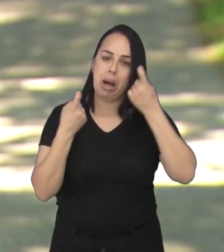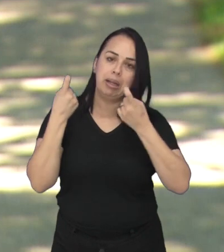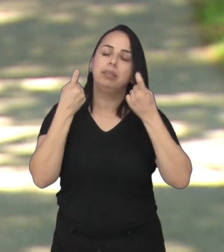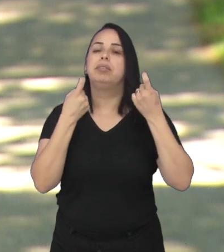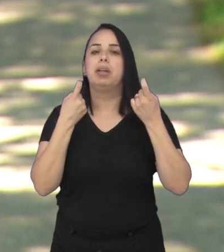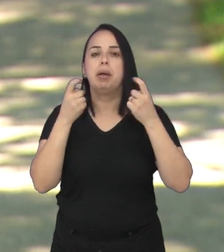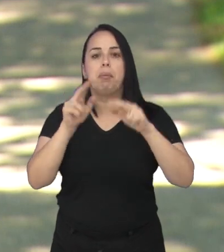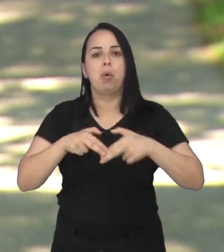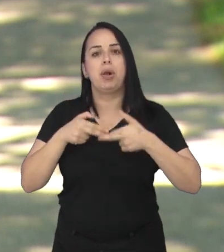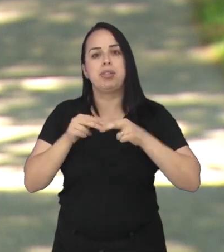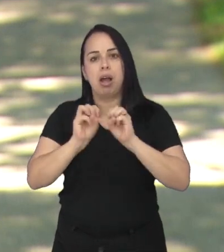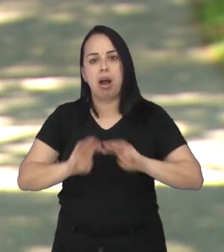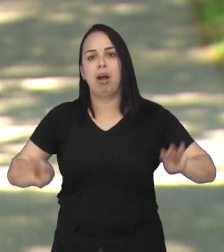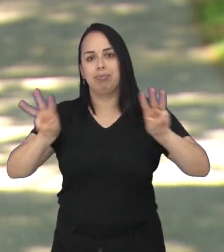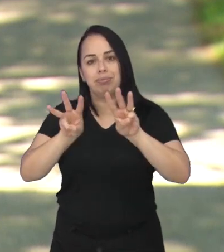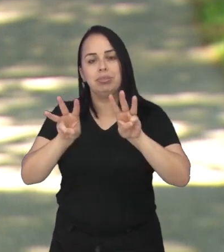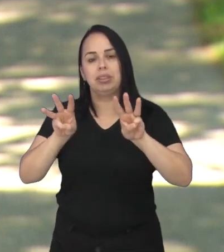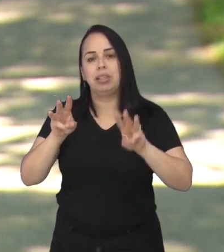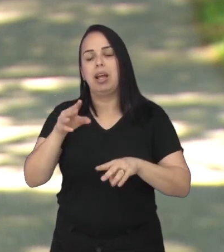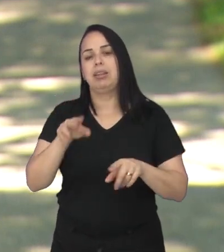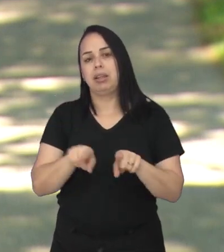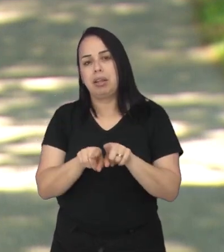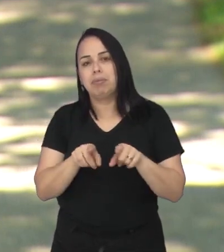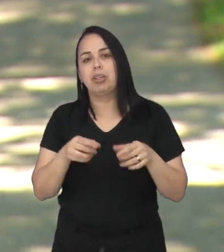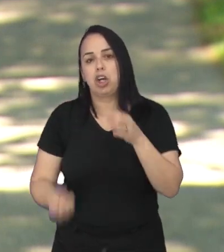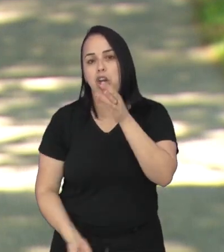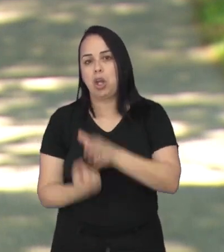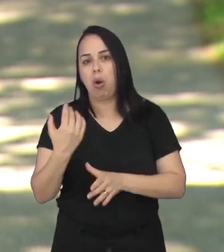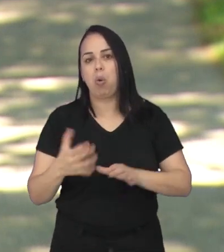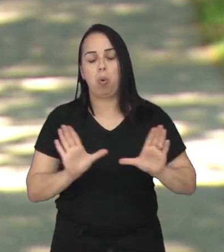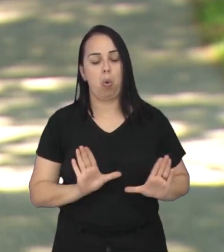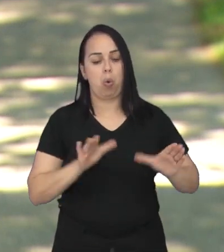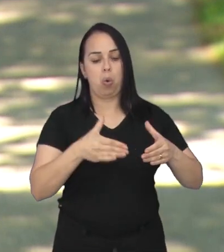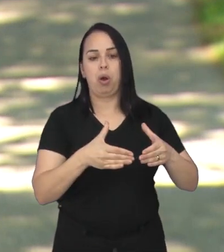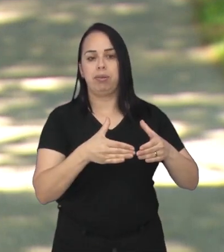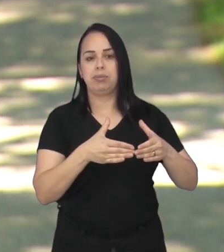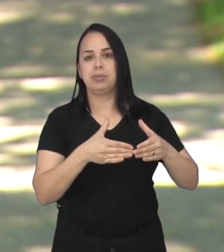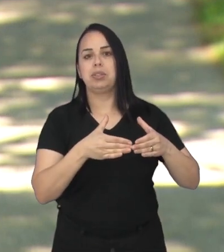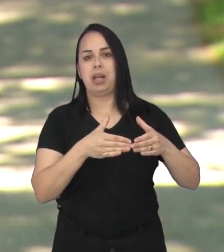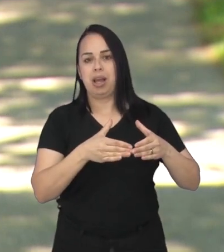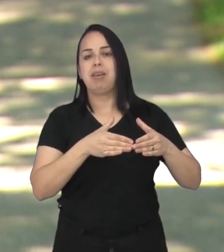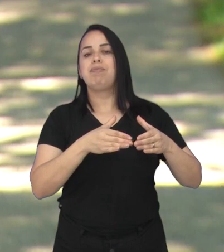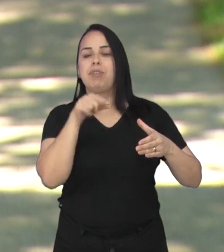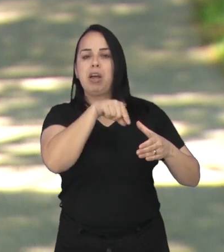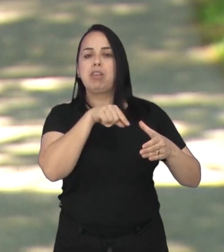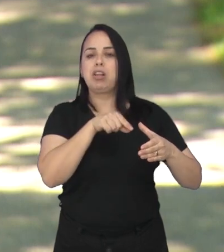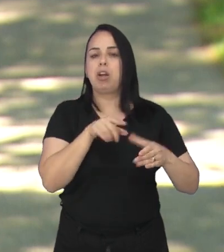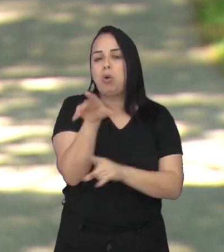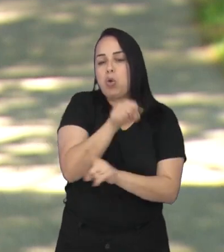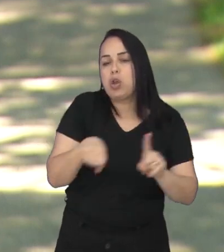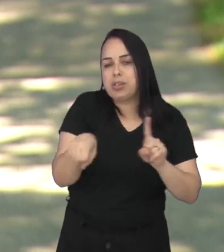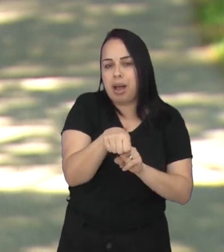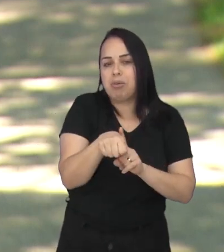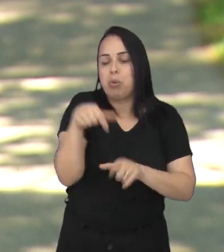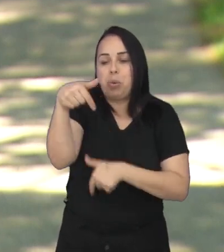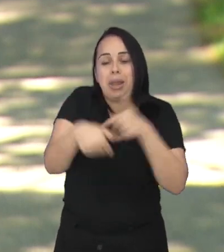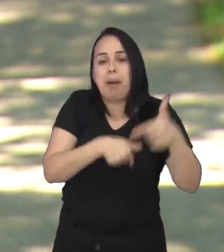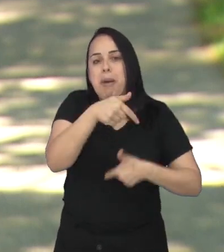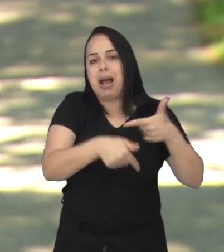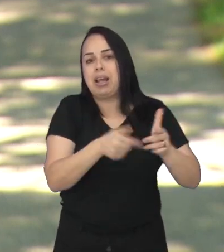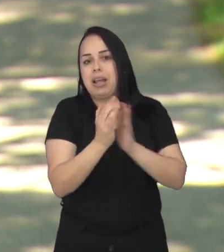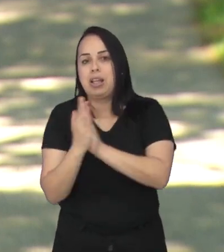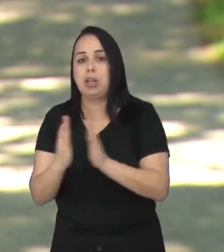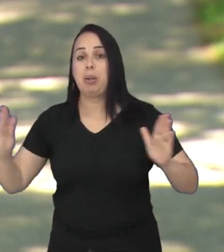preocupação da comunidade internacional que a Organização Mundial de Saúde decidiu criar a Comissão de Conexão